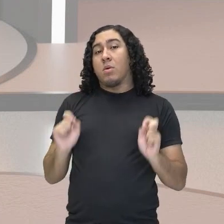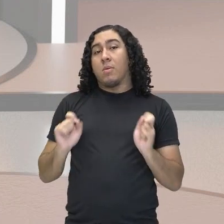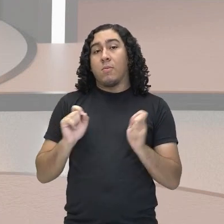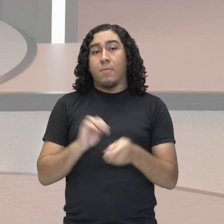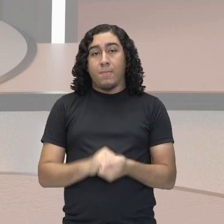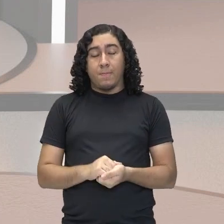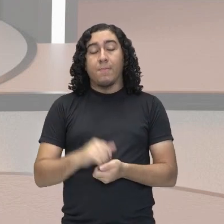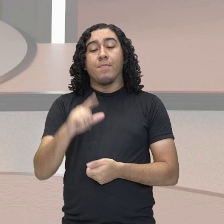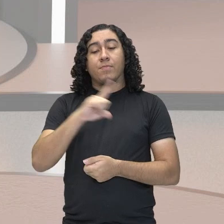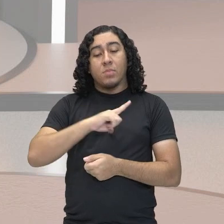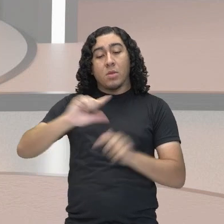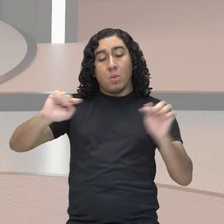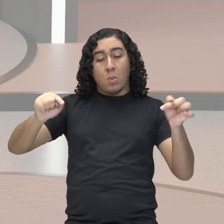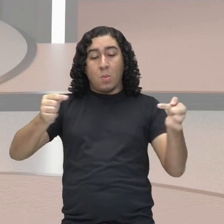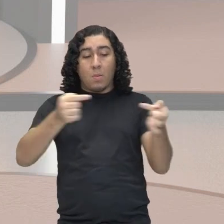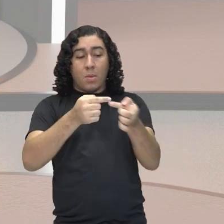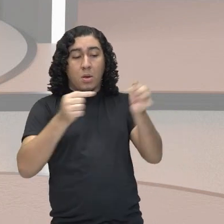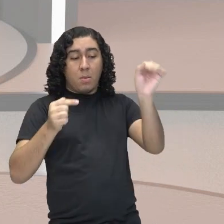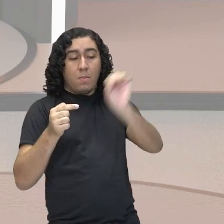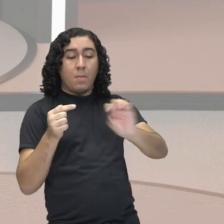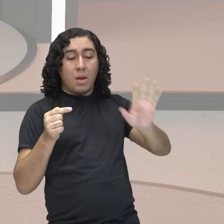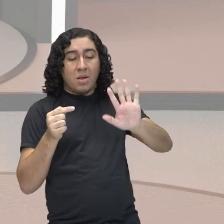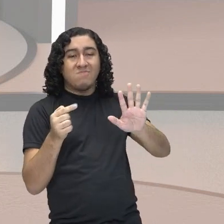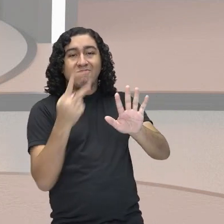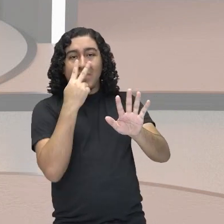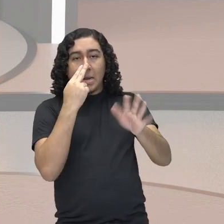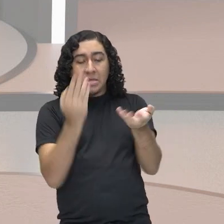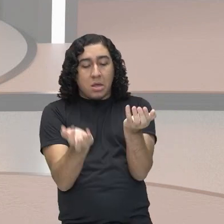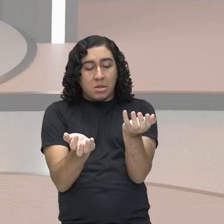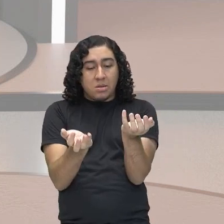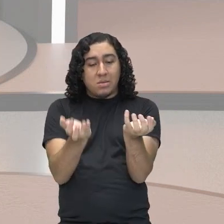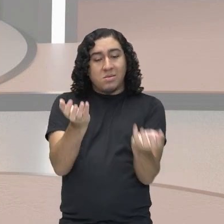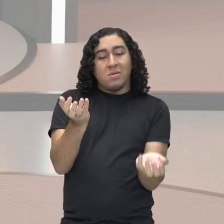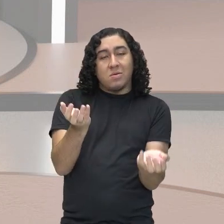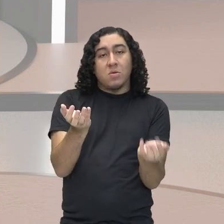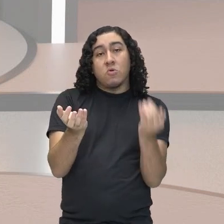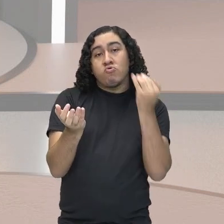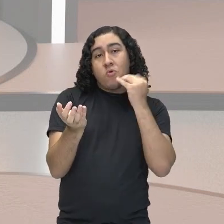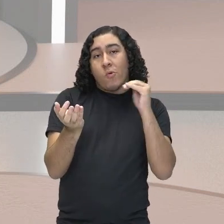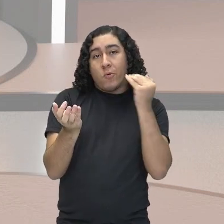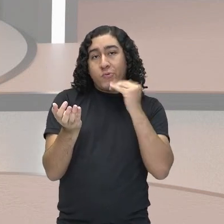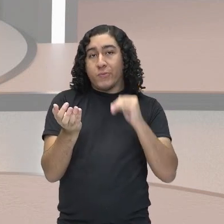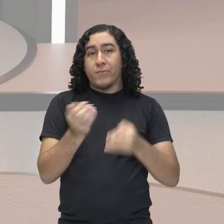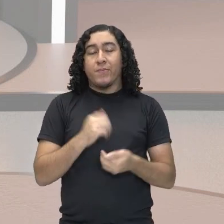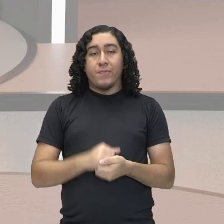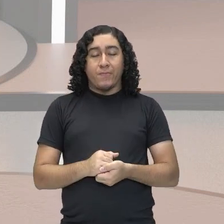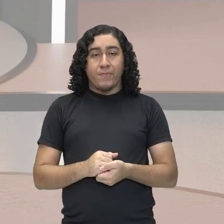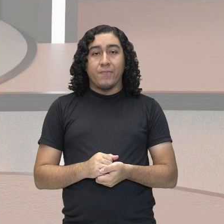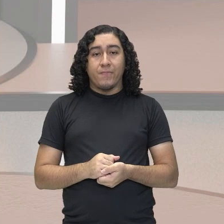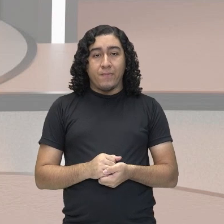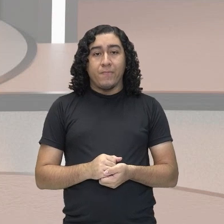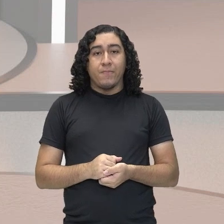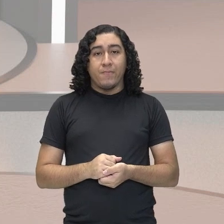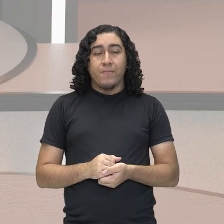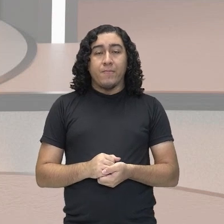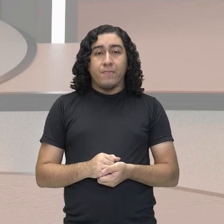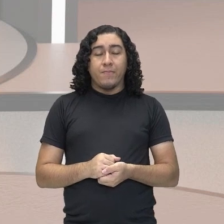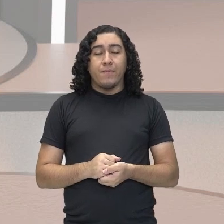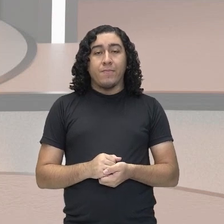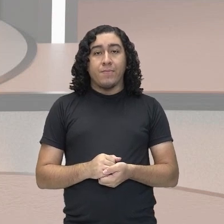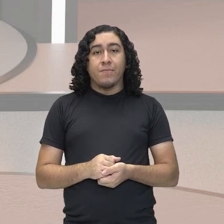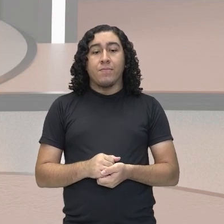ilustrar dessa forma, como uma balança totalmente desigual. E além da desigualdade social,